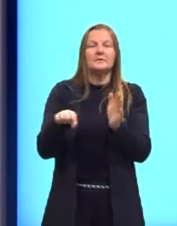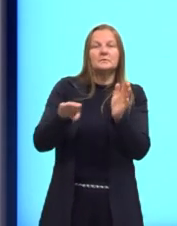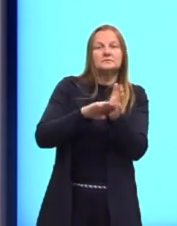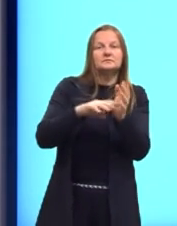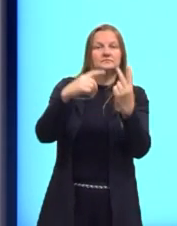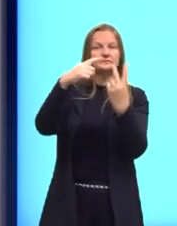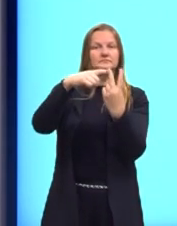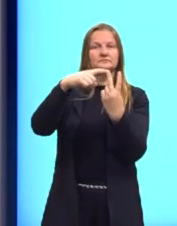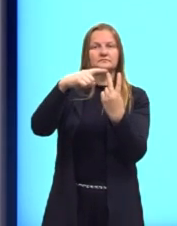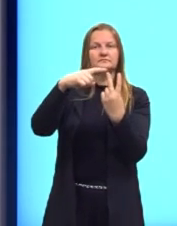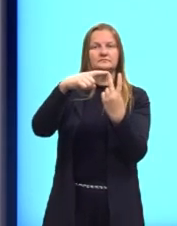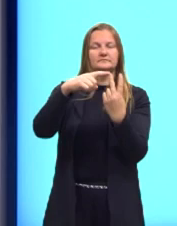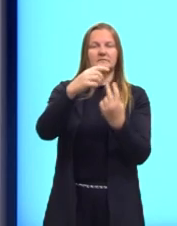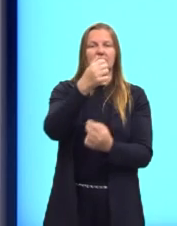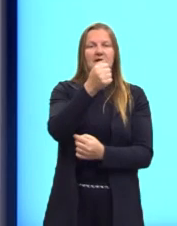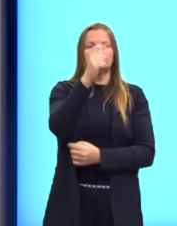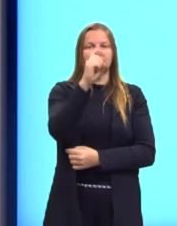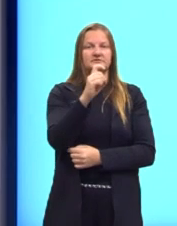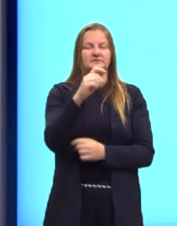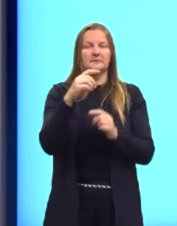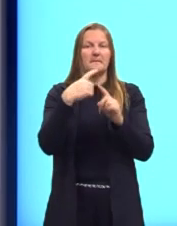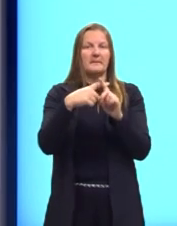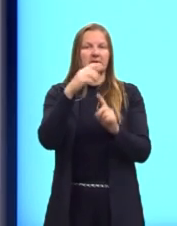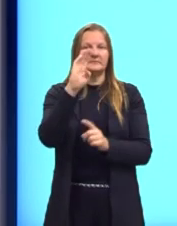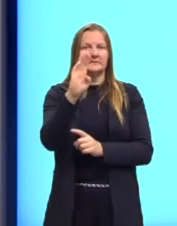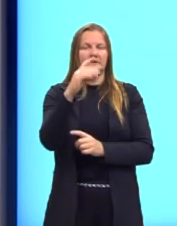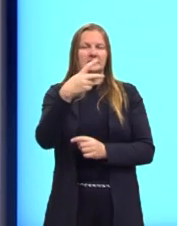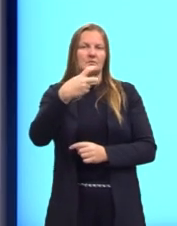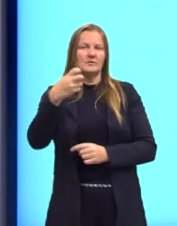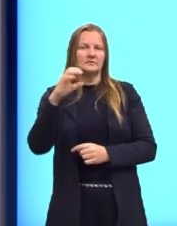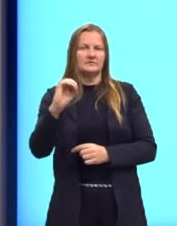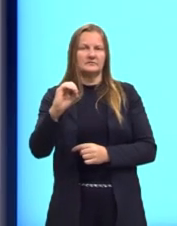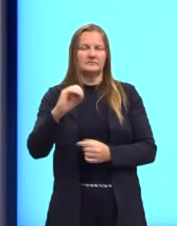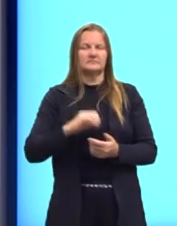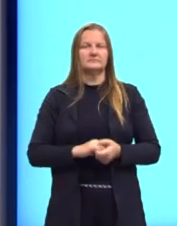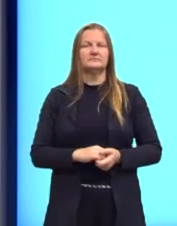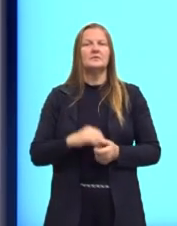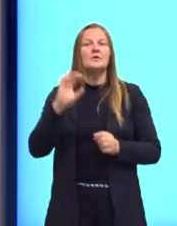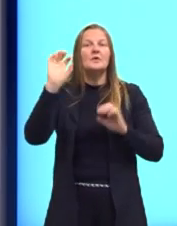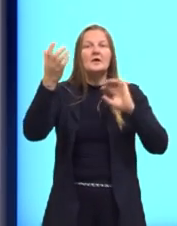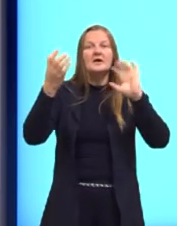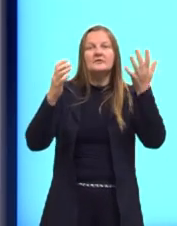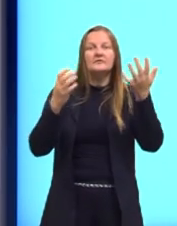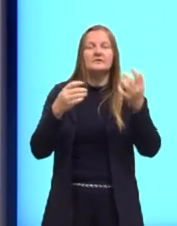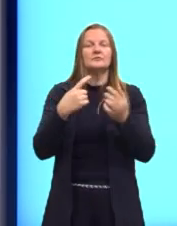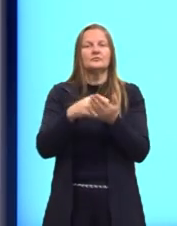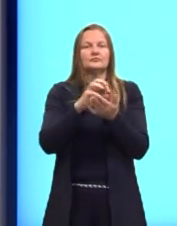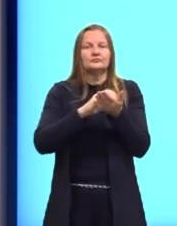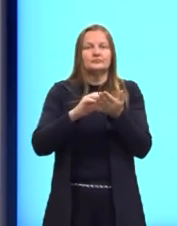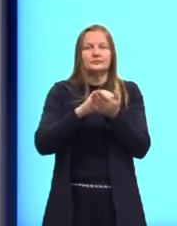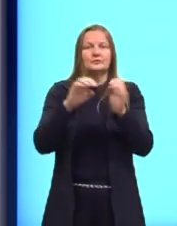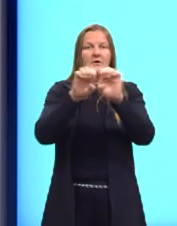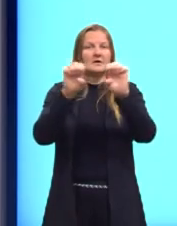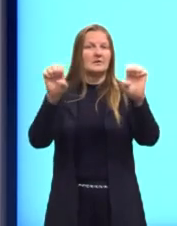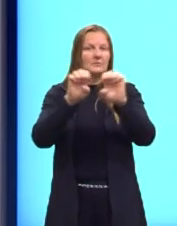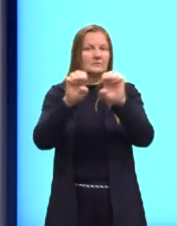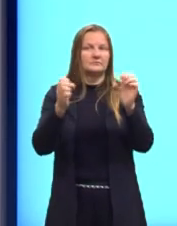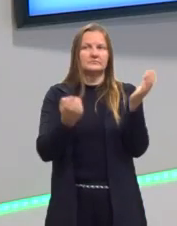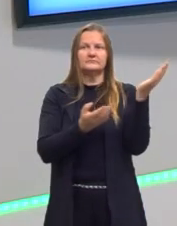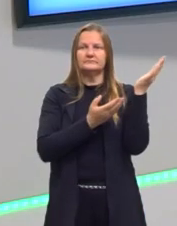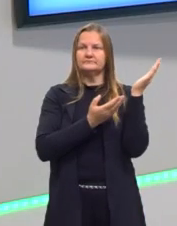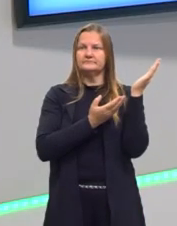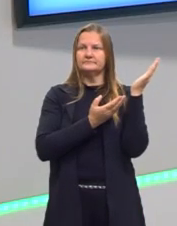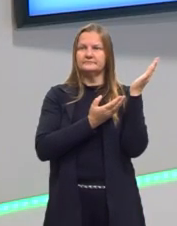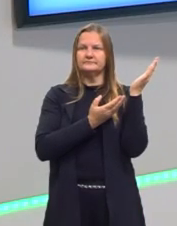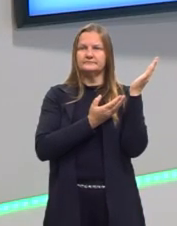raiz, ax mais B igual a zero. Resolvendo essa equação, porque aqui, no momento que